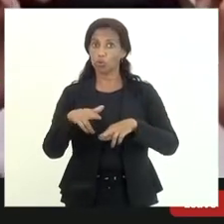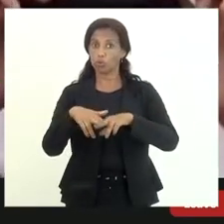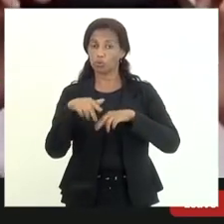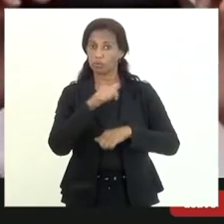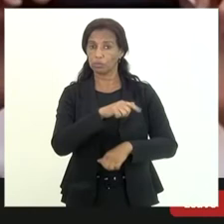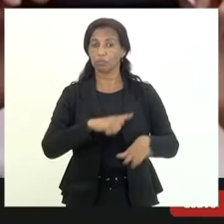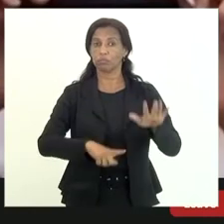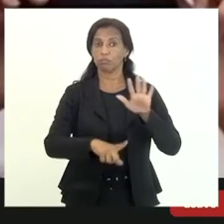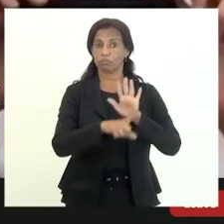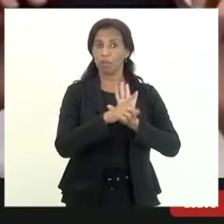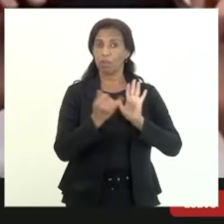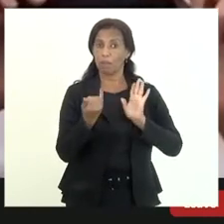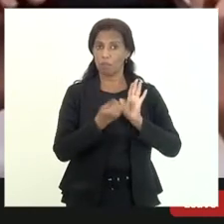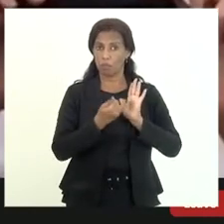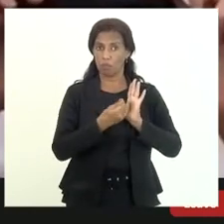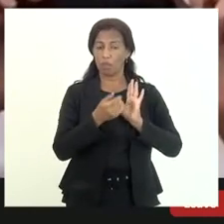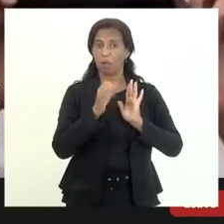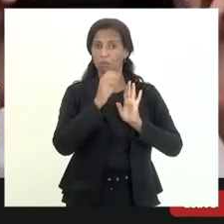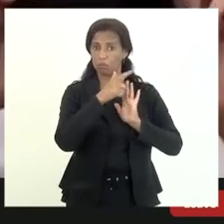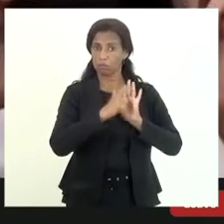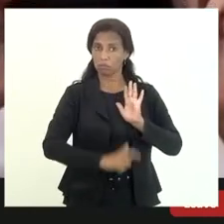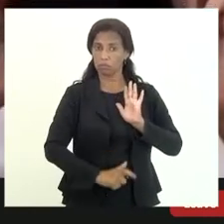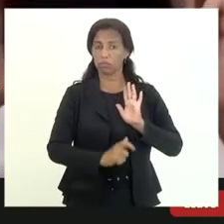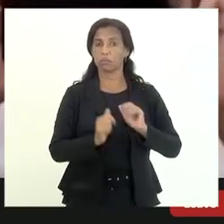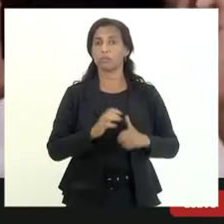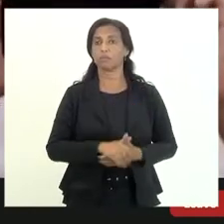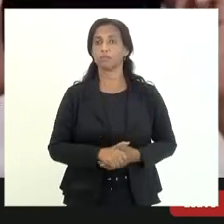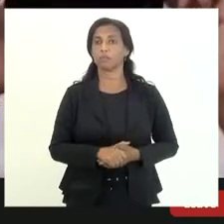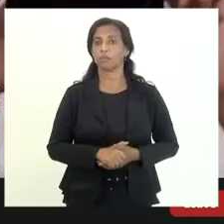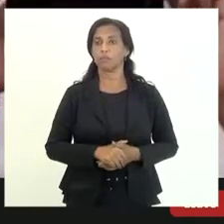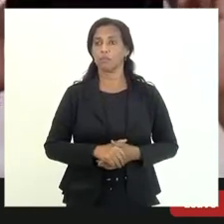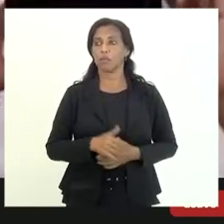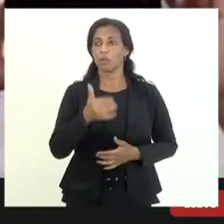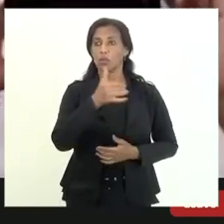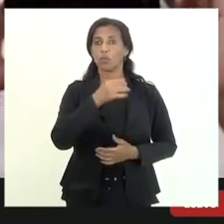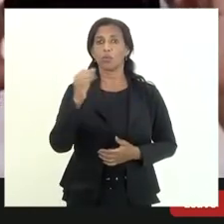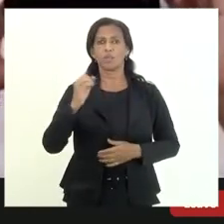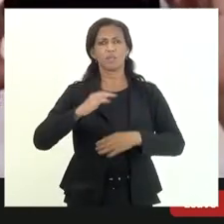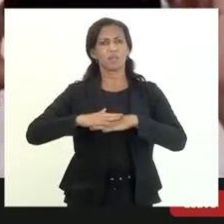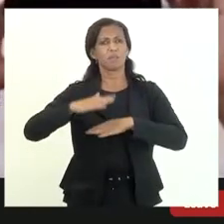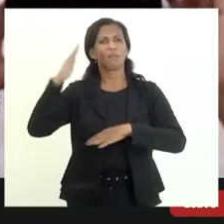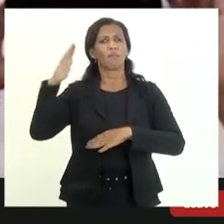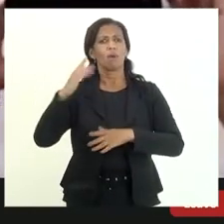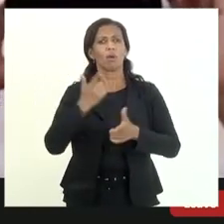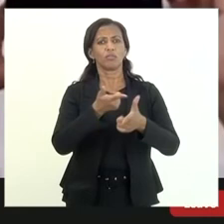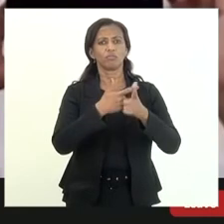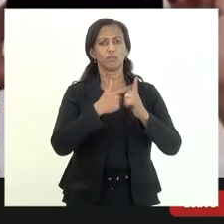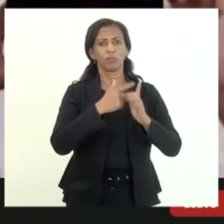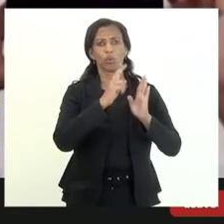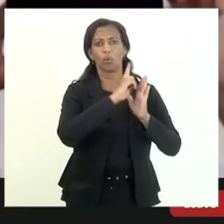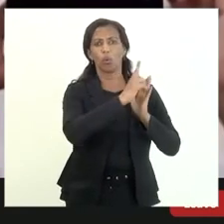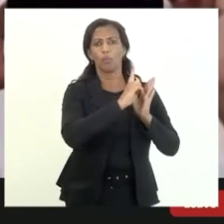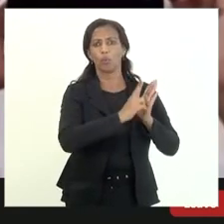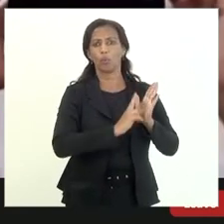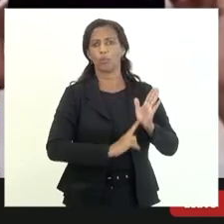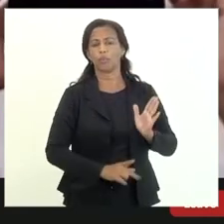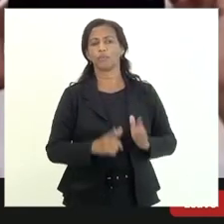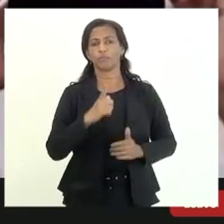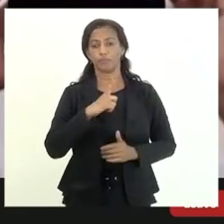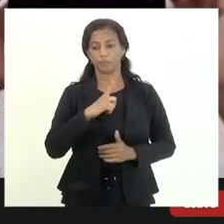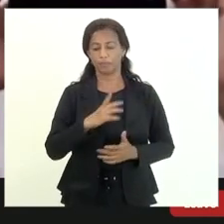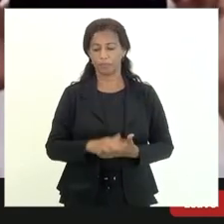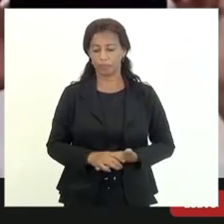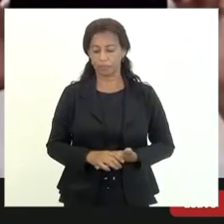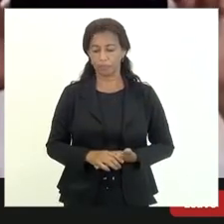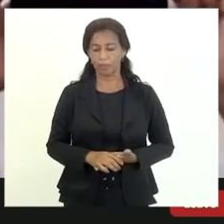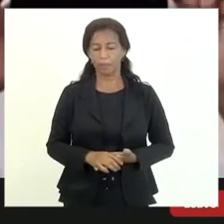no site está publicado exatamente os maiores os cem maiores devedores mas eu estou colocando isto daí